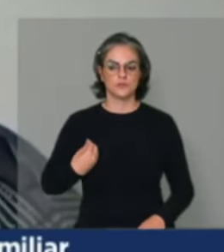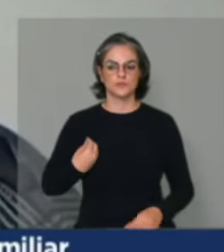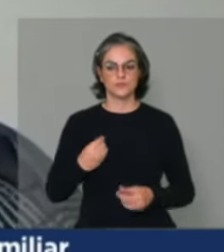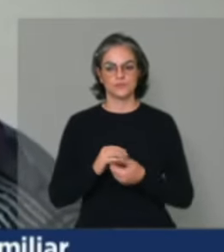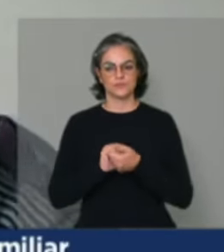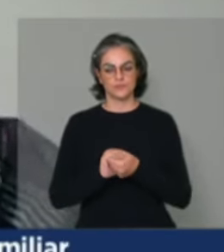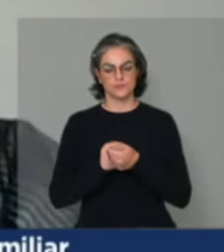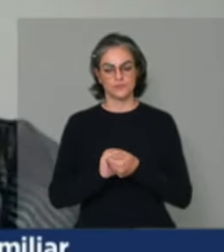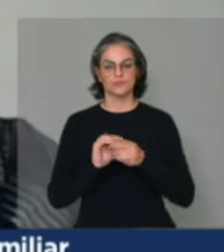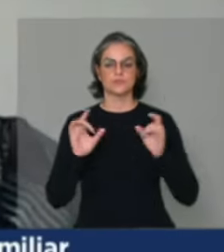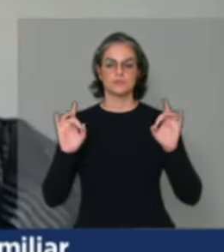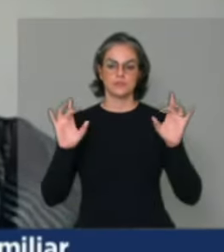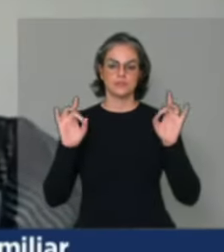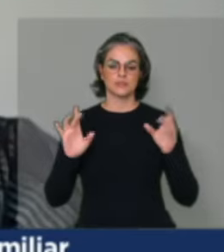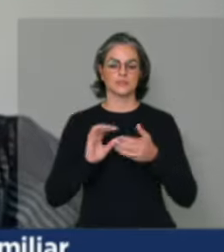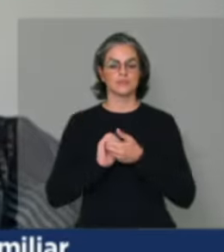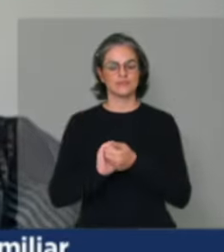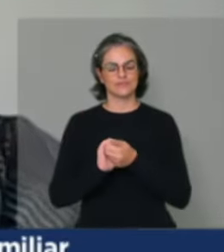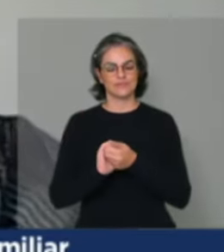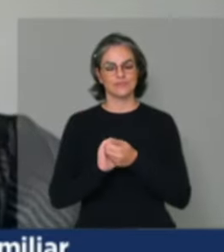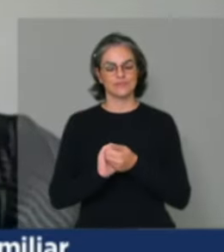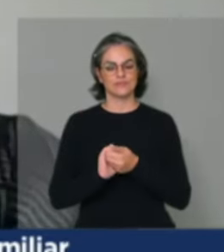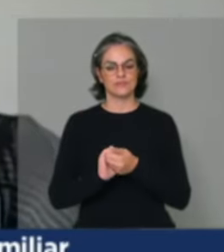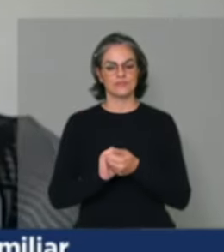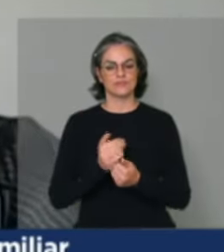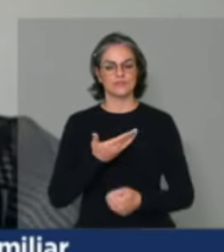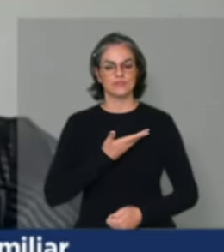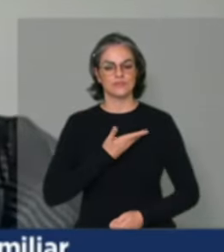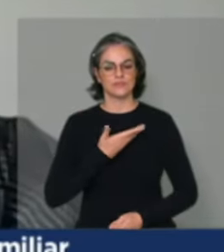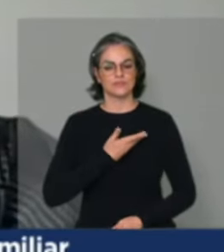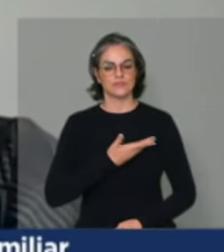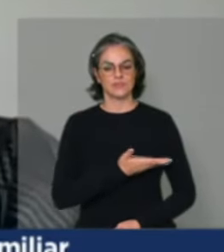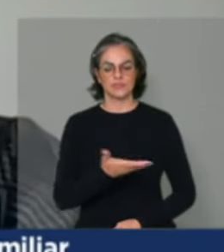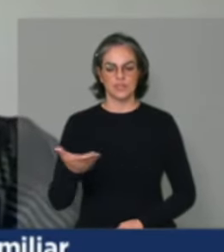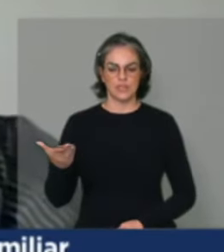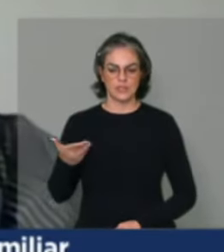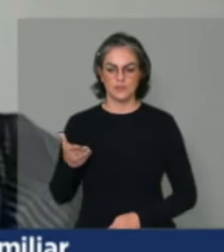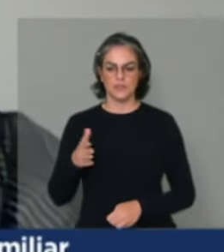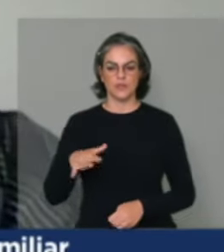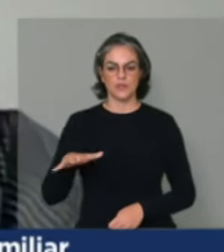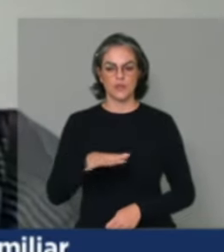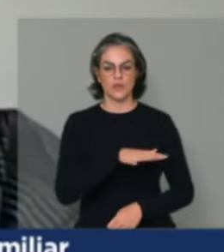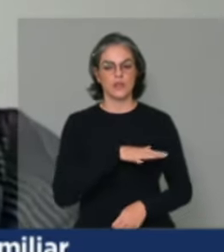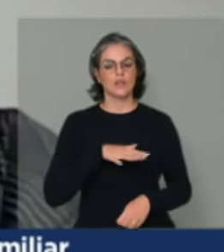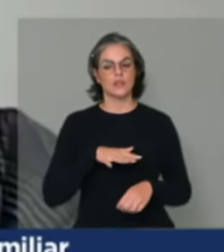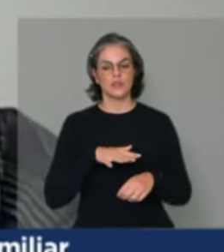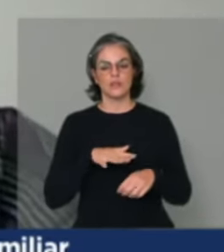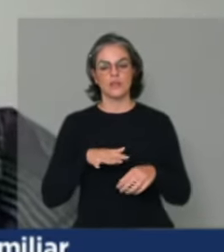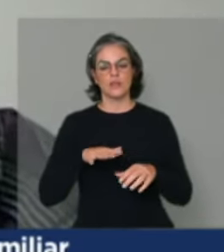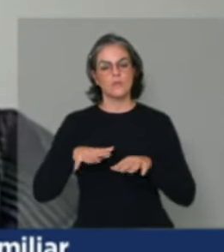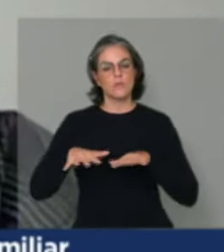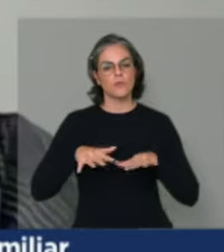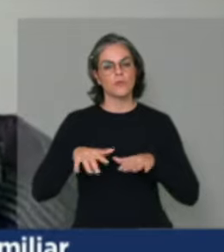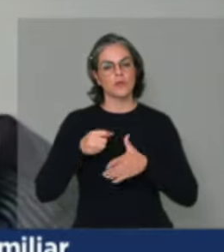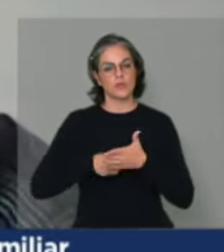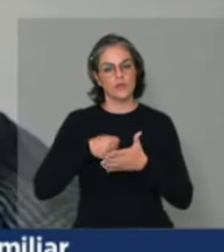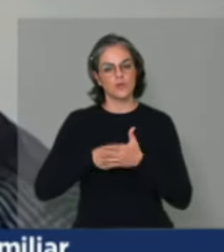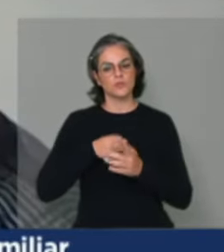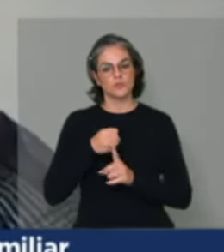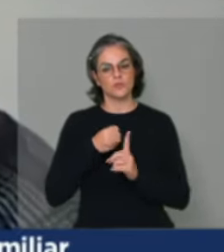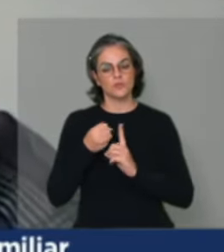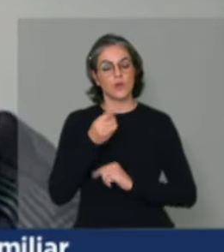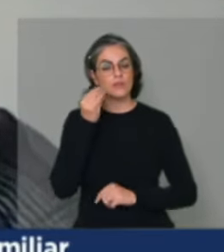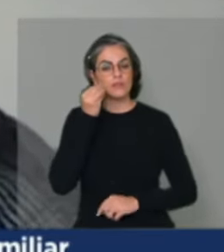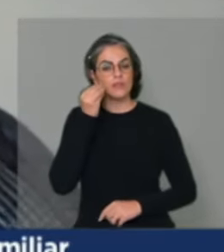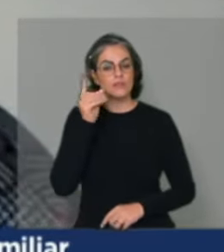especial, a gente quer saudar aos nossos companheiros e companheiras dos movimentos sociais. Tentar não repetir, né? Eu acho que